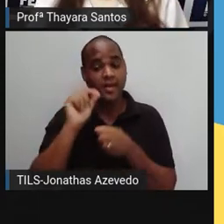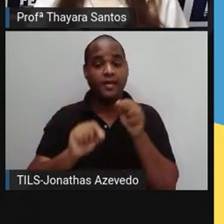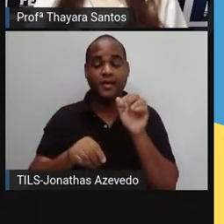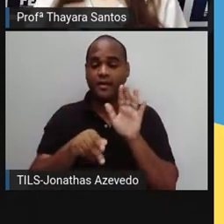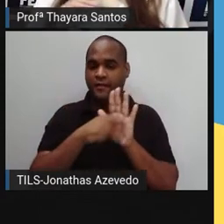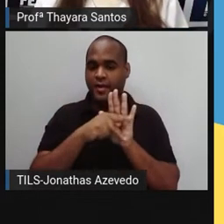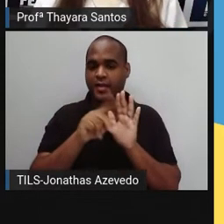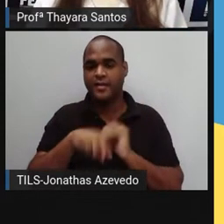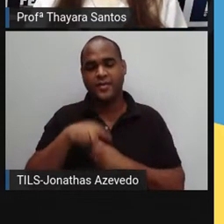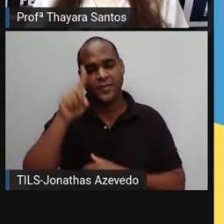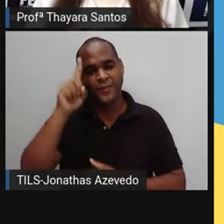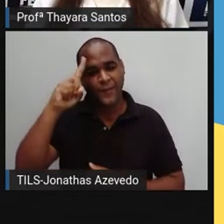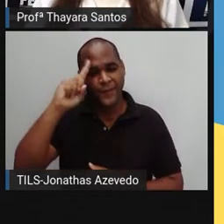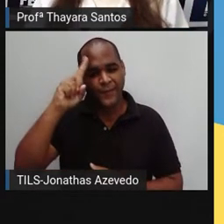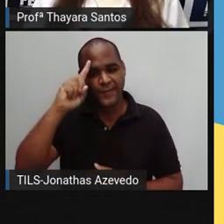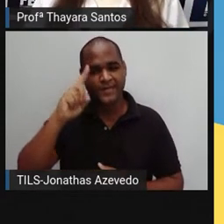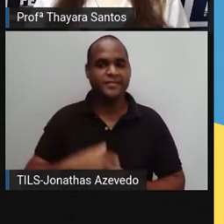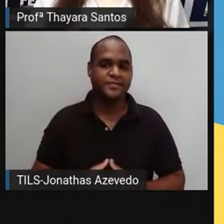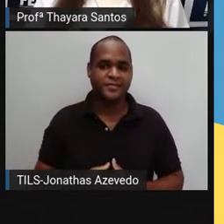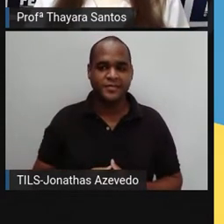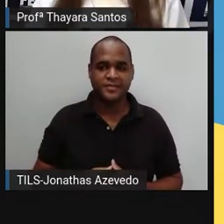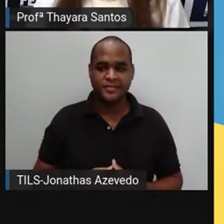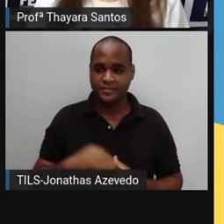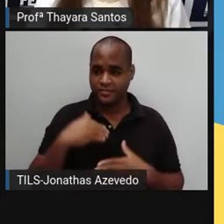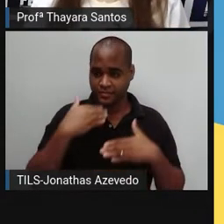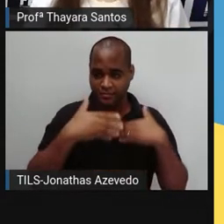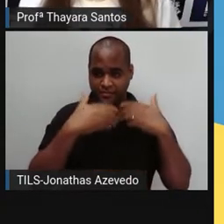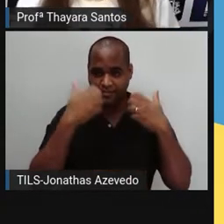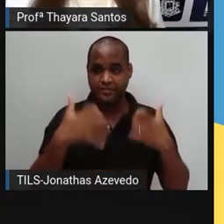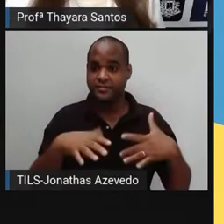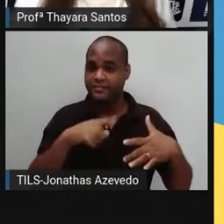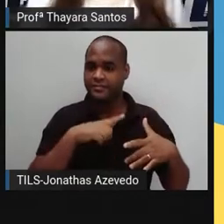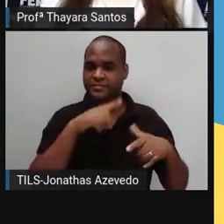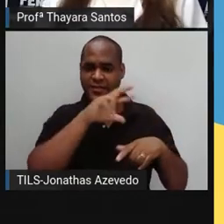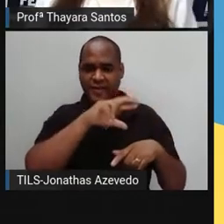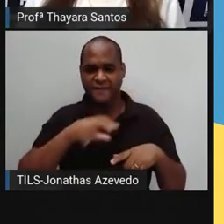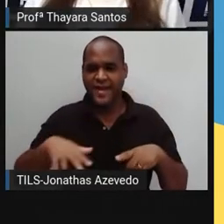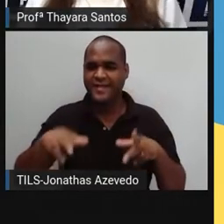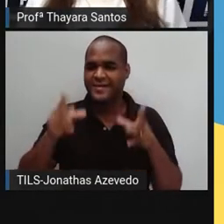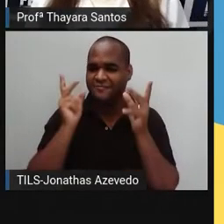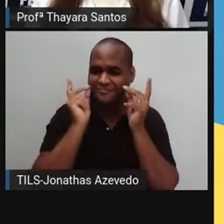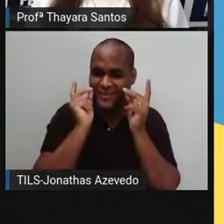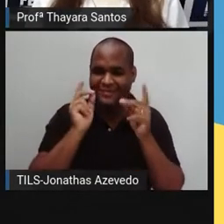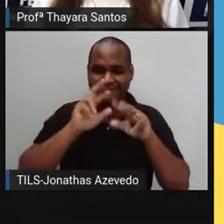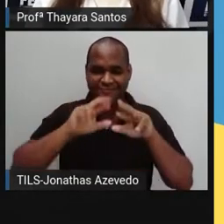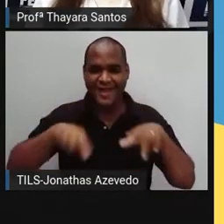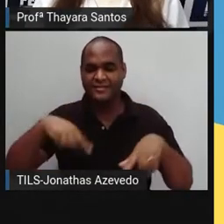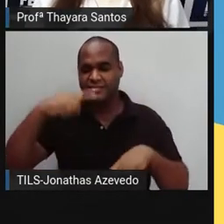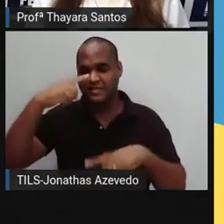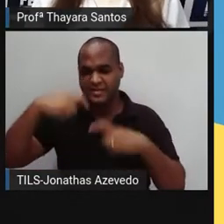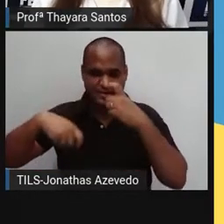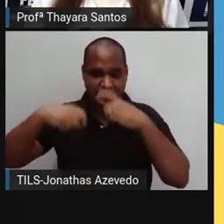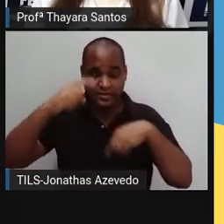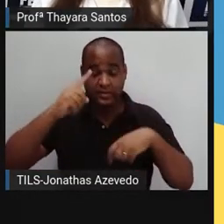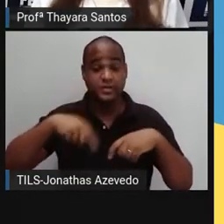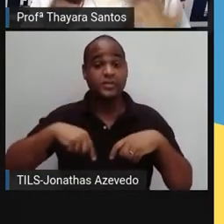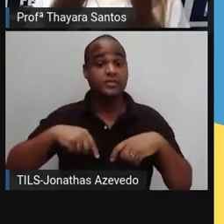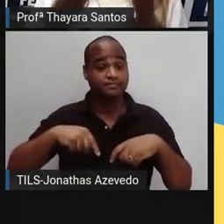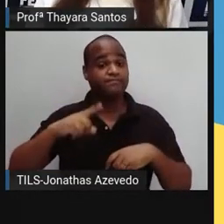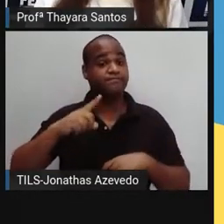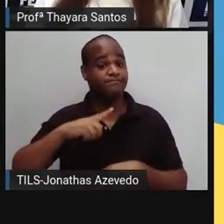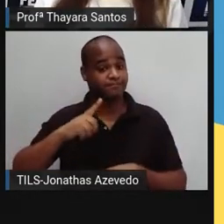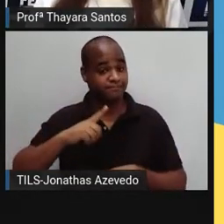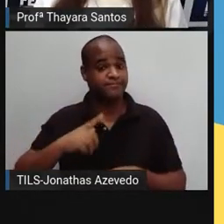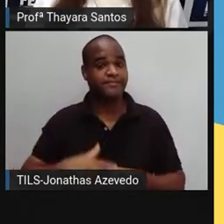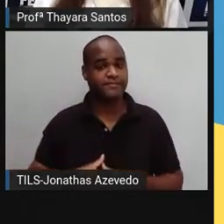do nosso dia a dia. Só que, depois que esses materiais sintéticos, eles são utilizados, eles são